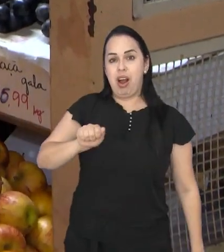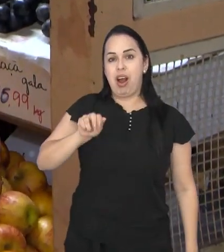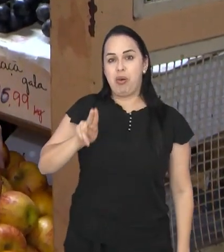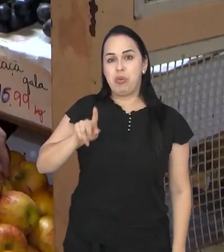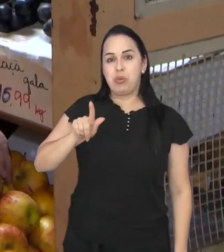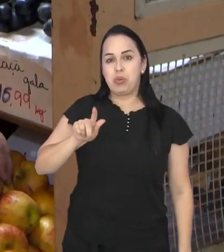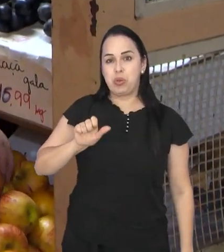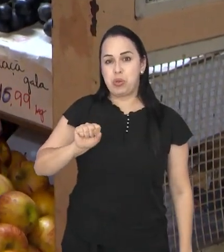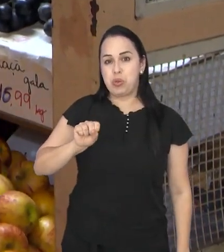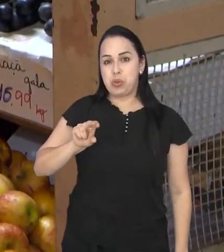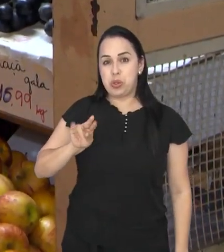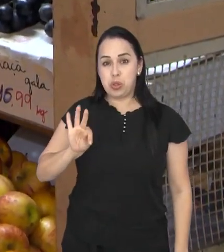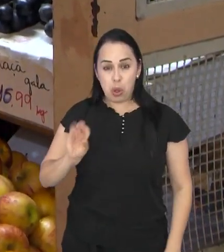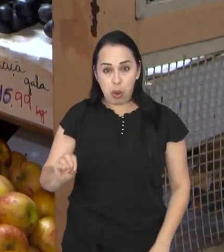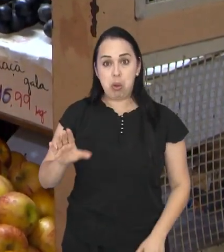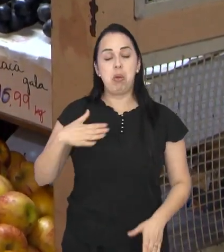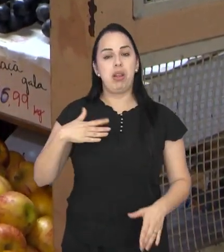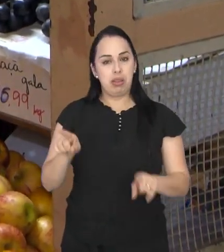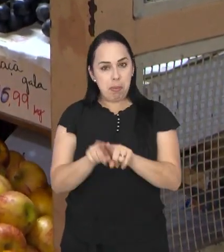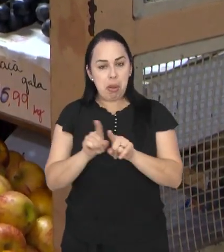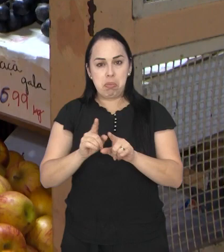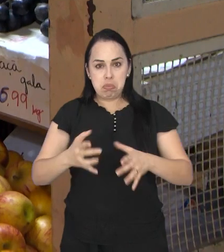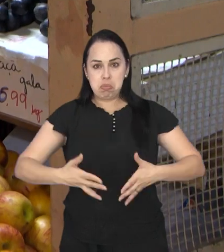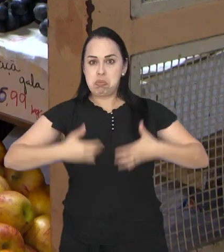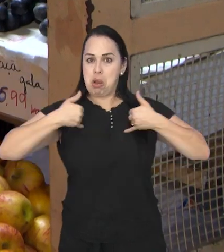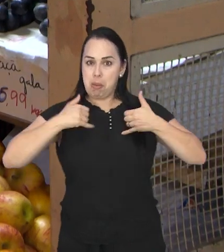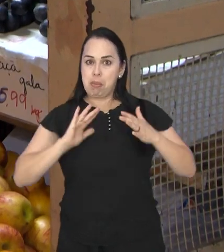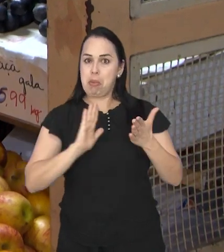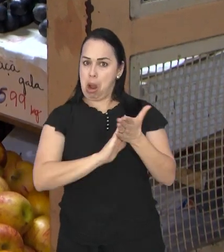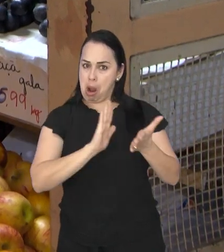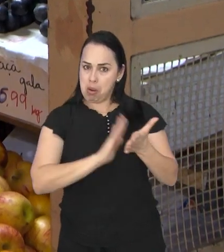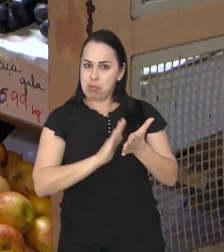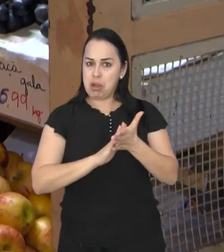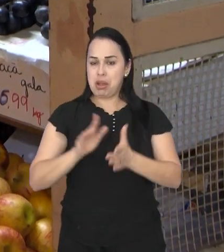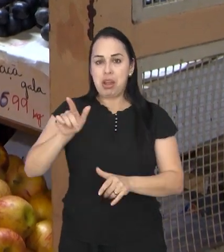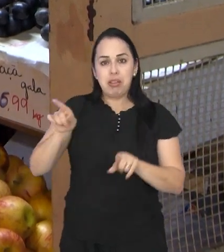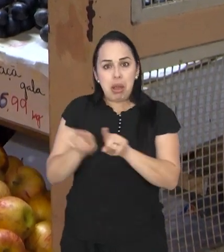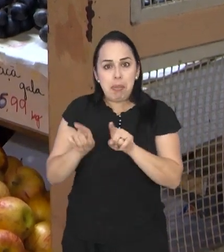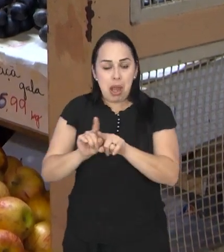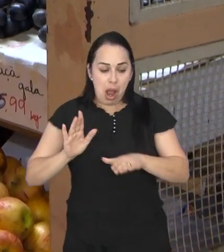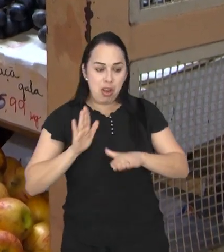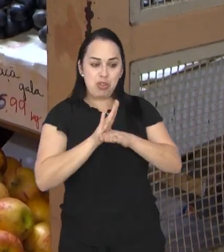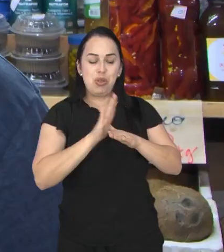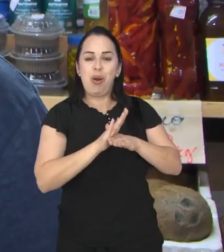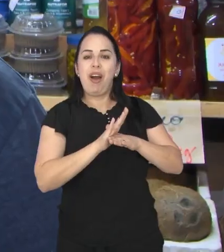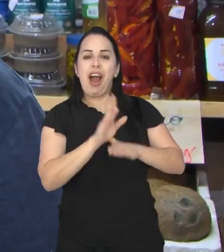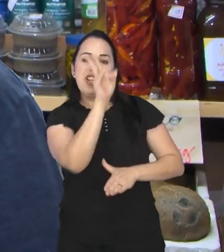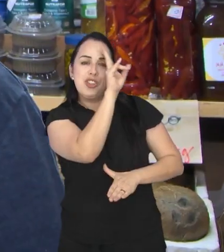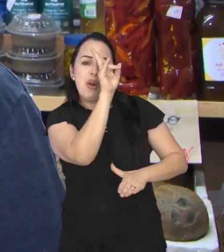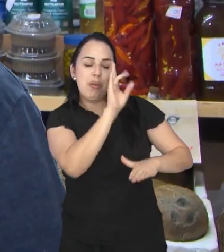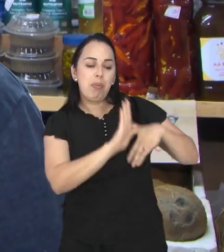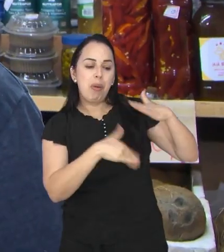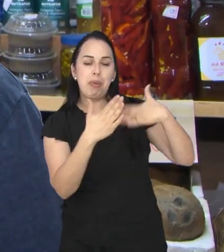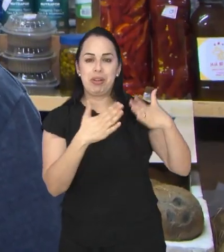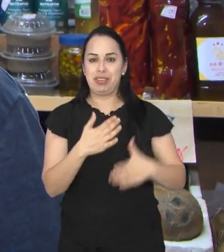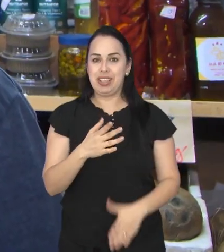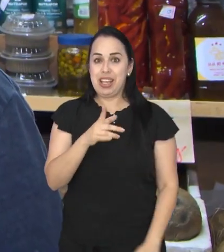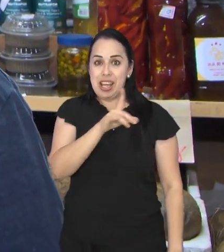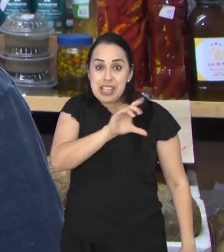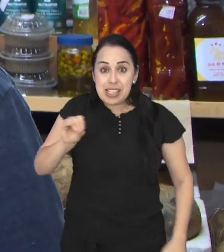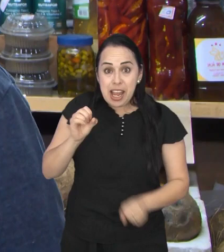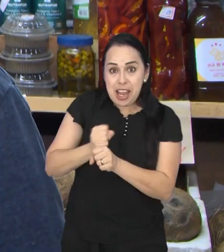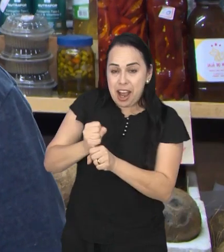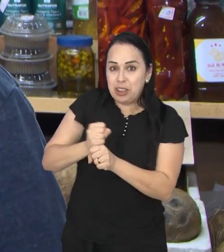Augusto fez questão de comemorar o centenário, história que também foi construída por ele. 100 anos não é 100 dias.